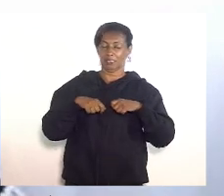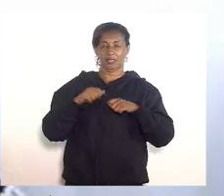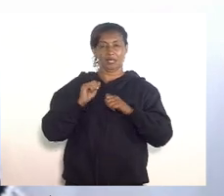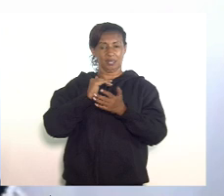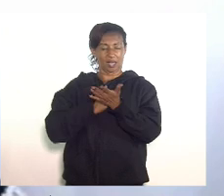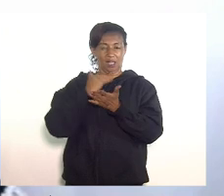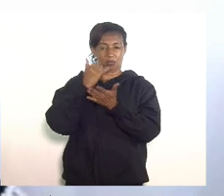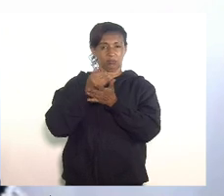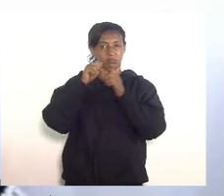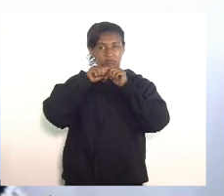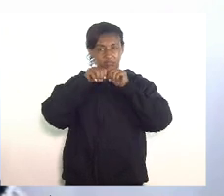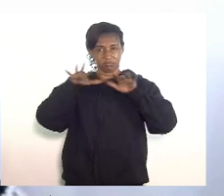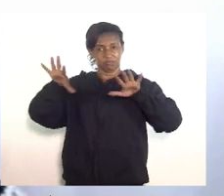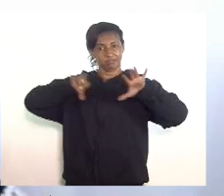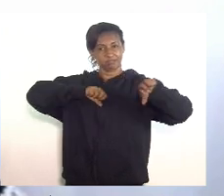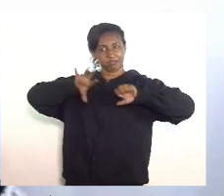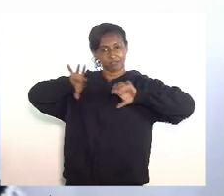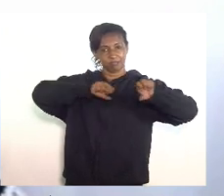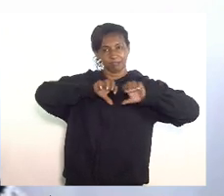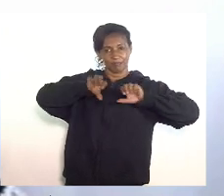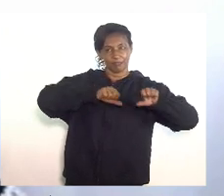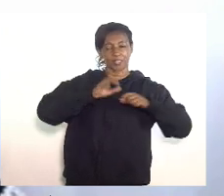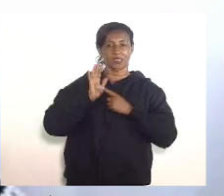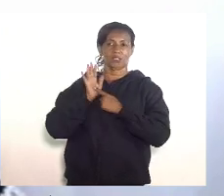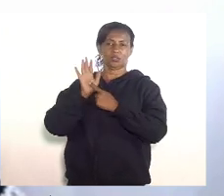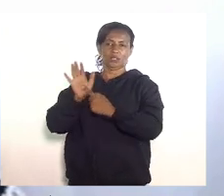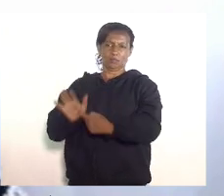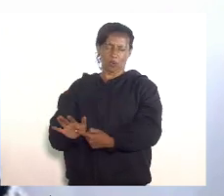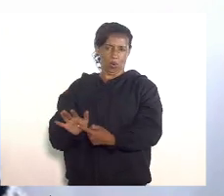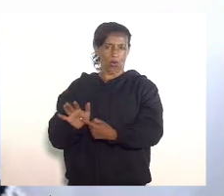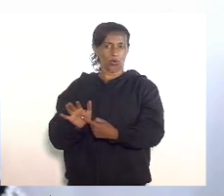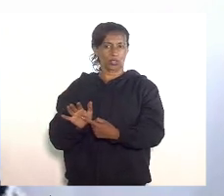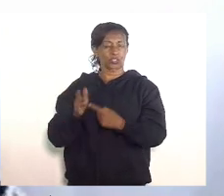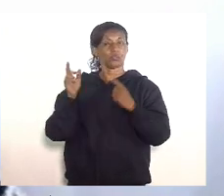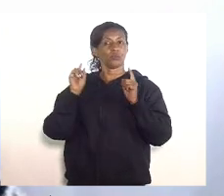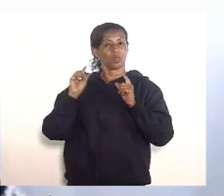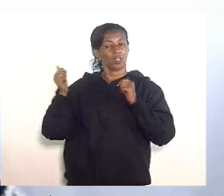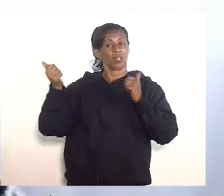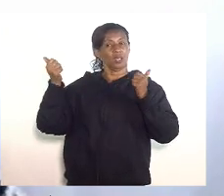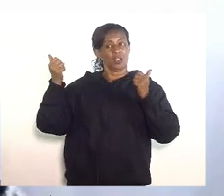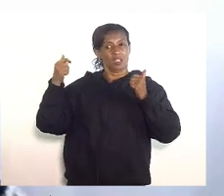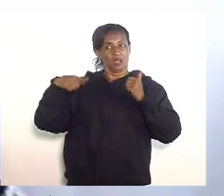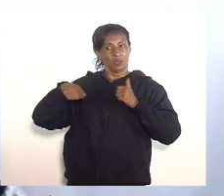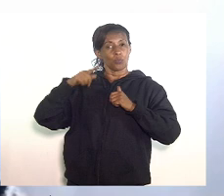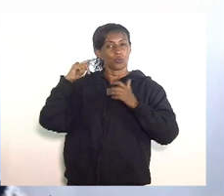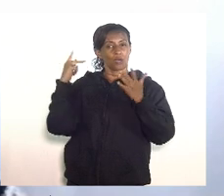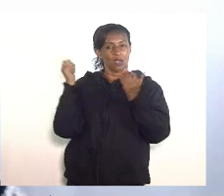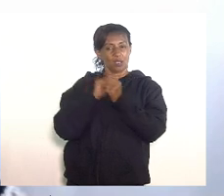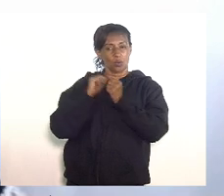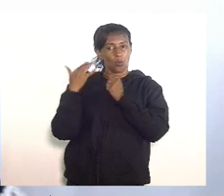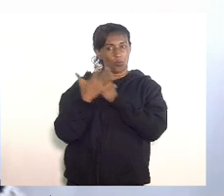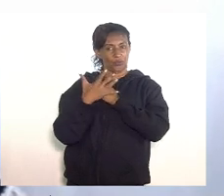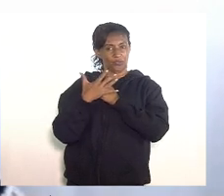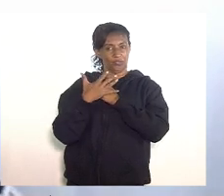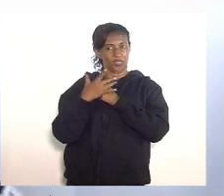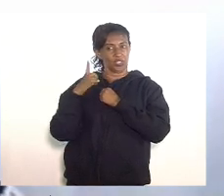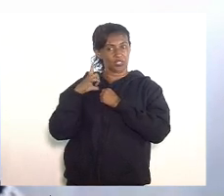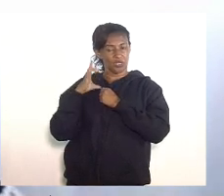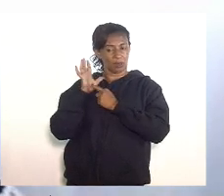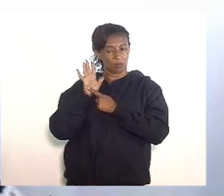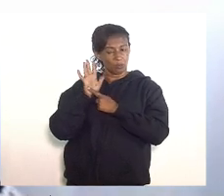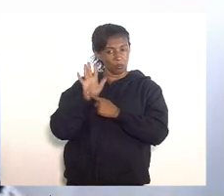isso demonstra essa dinâmica perigosa com que a Covid-19 vem se